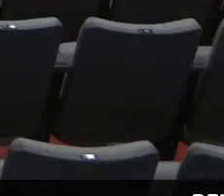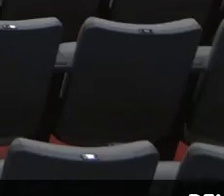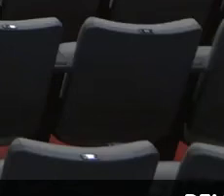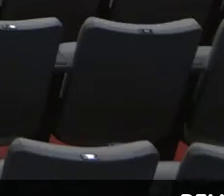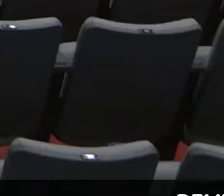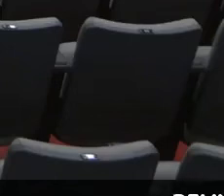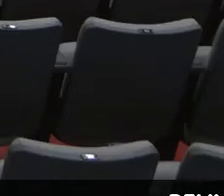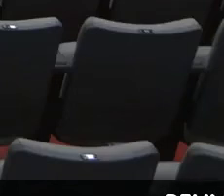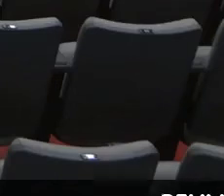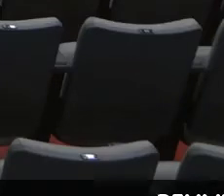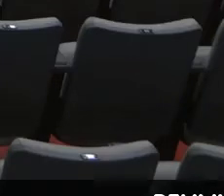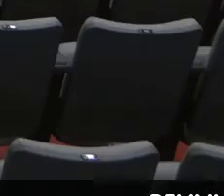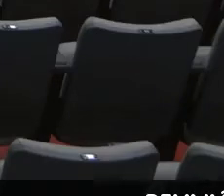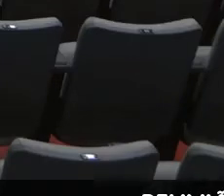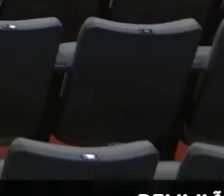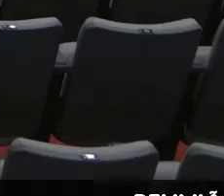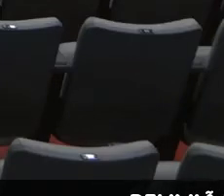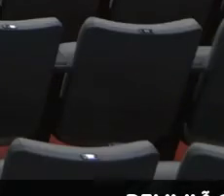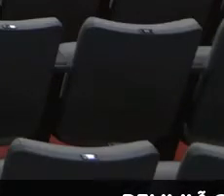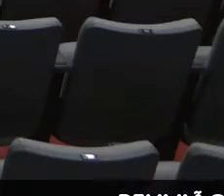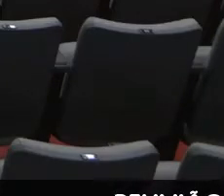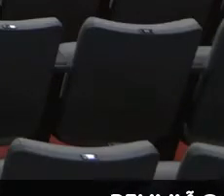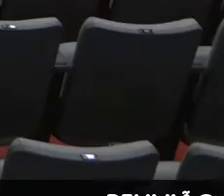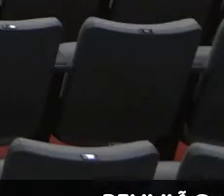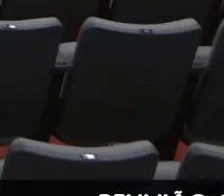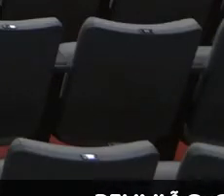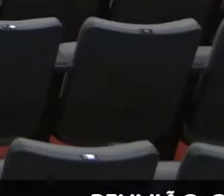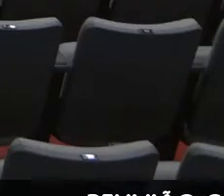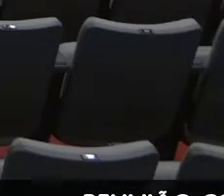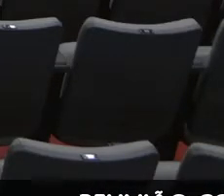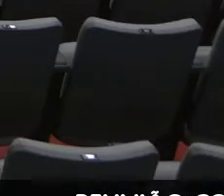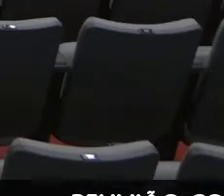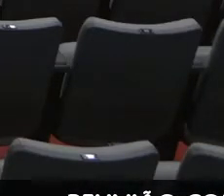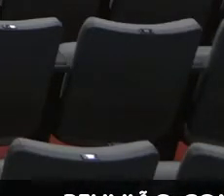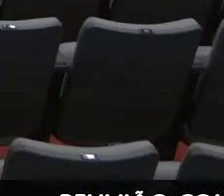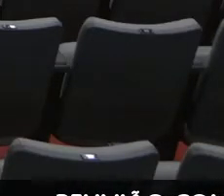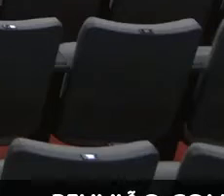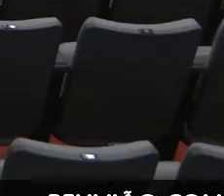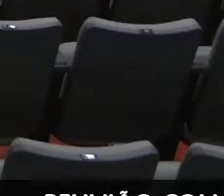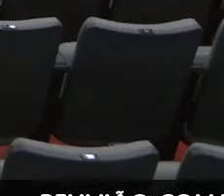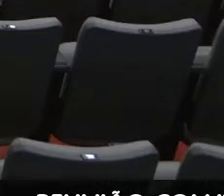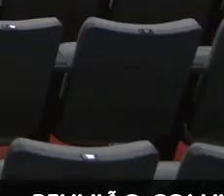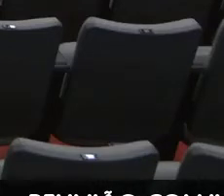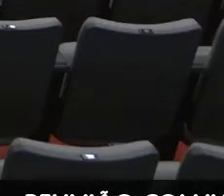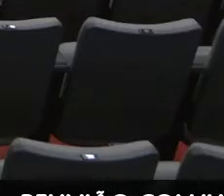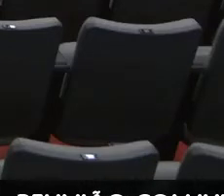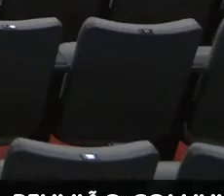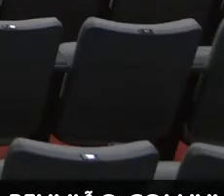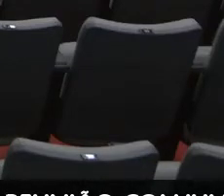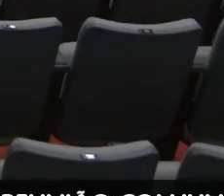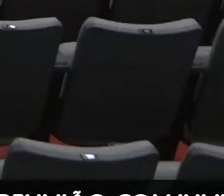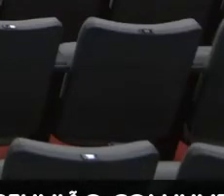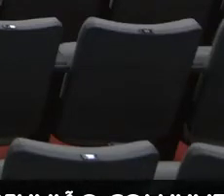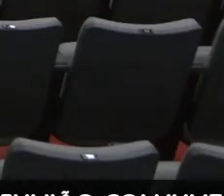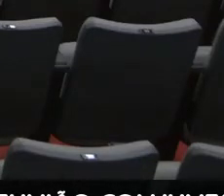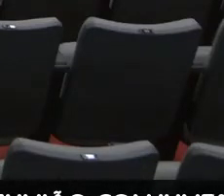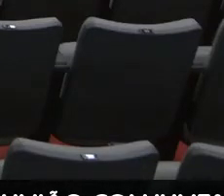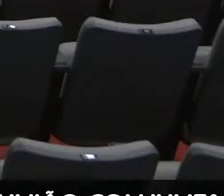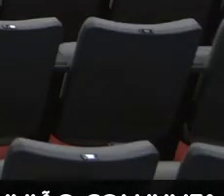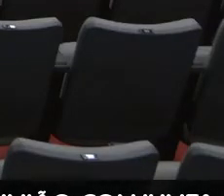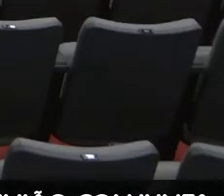19ª Legislatura. O presidente informa que estão presentes os deputados, presencialmente, Beatriz Serqueira, e